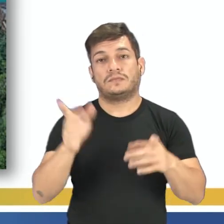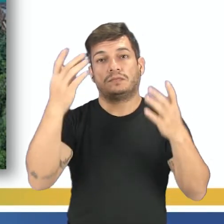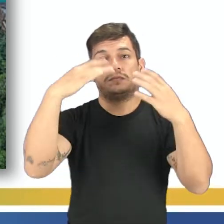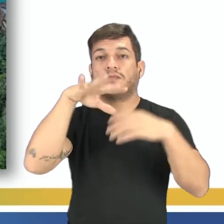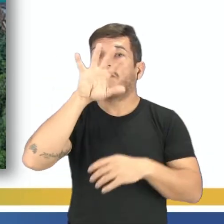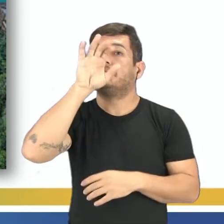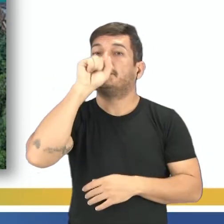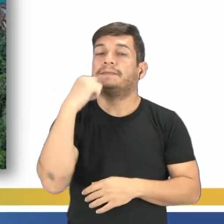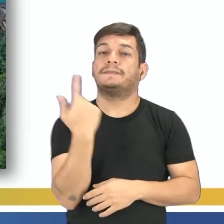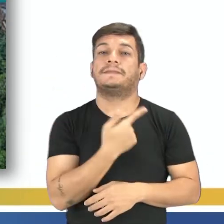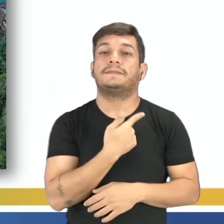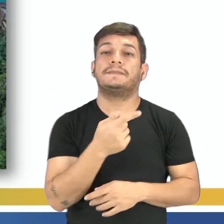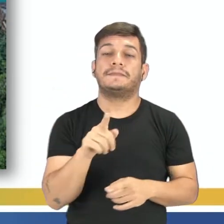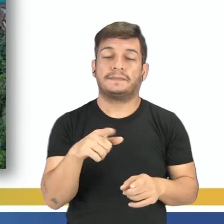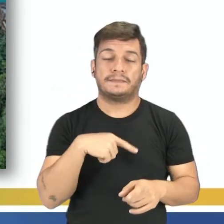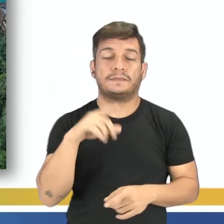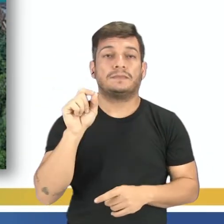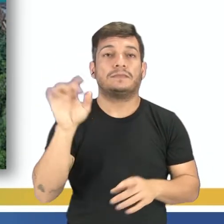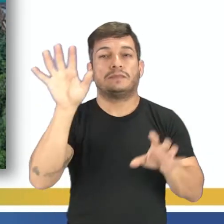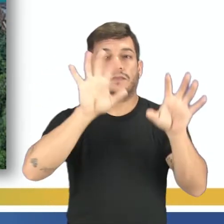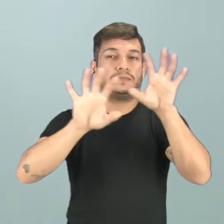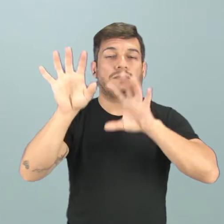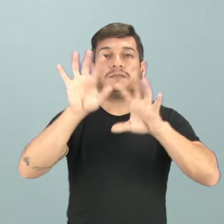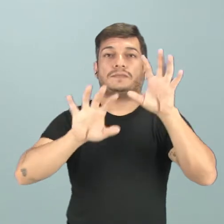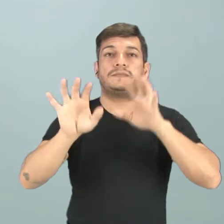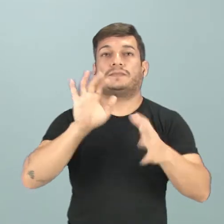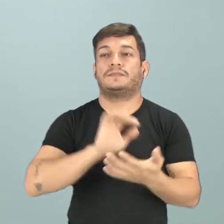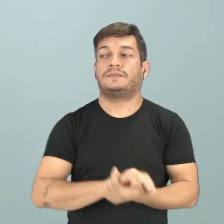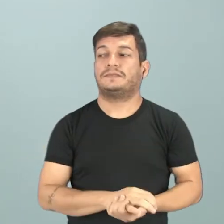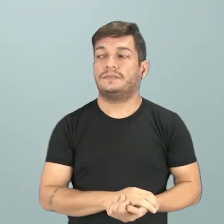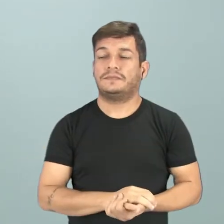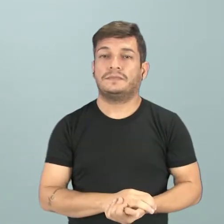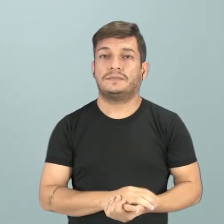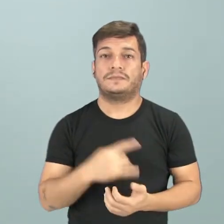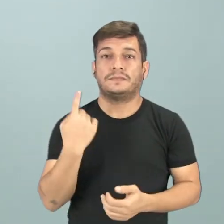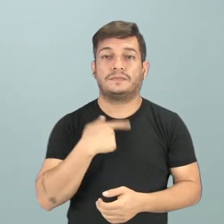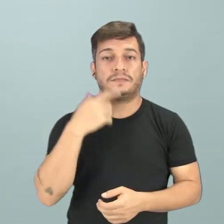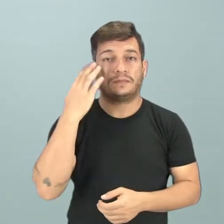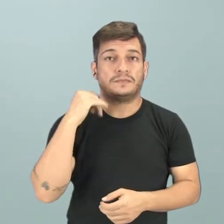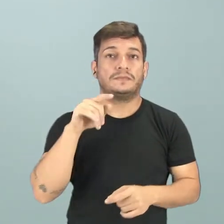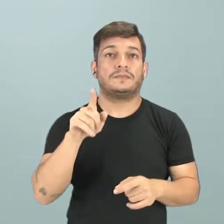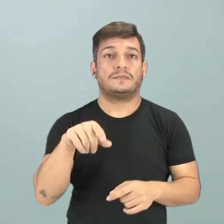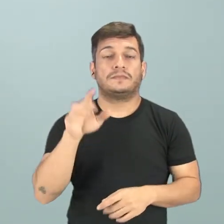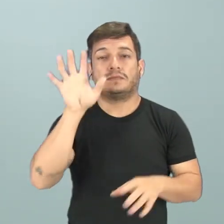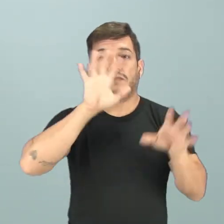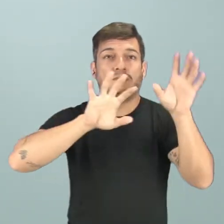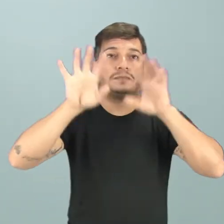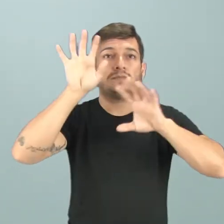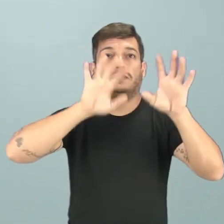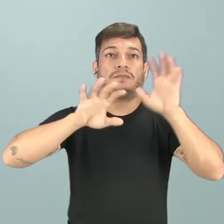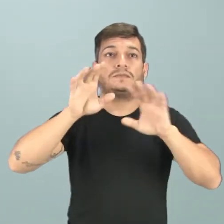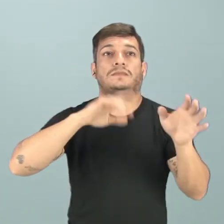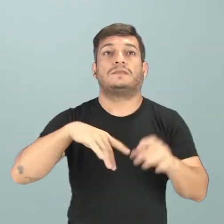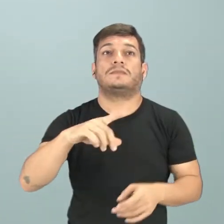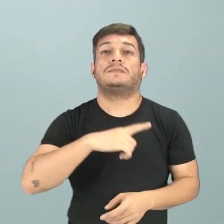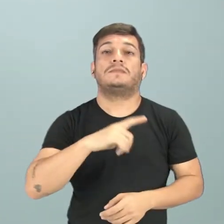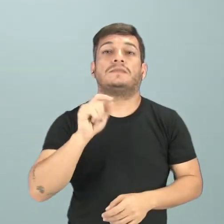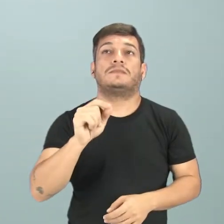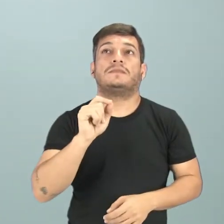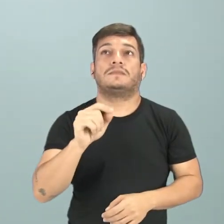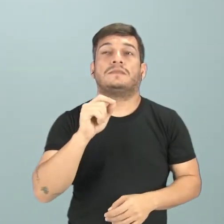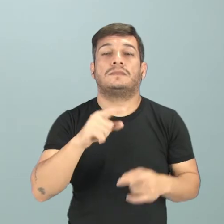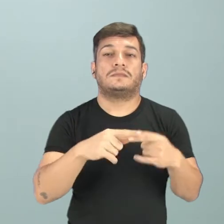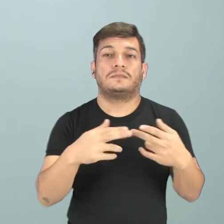o ar que nós respiramos através da fumaça. E nós sabemos que essa fumaça, ela possui